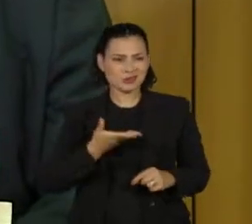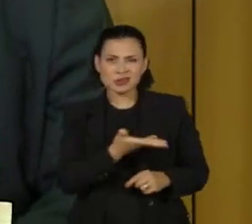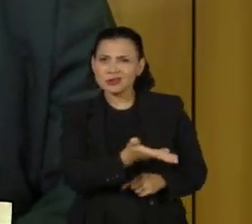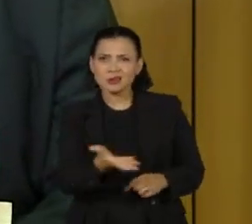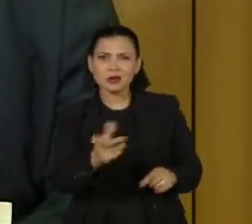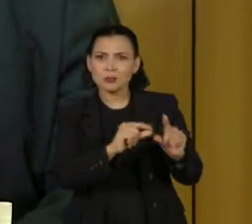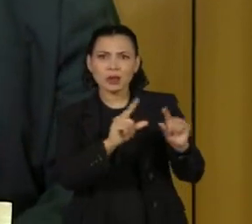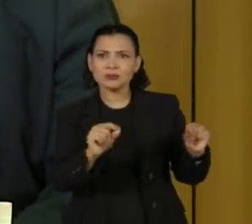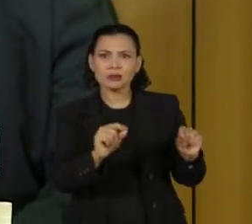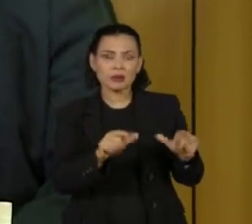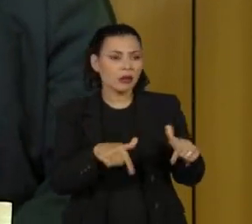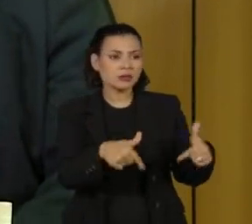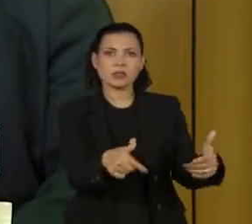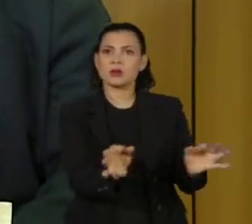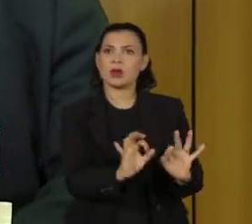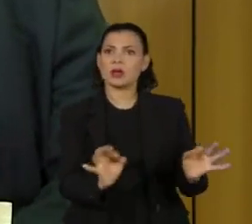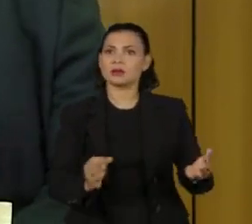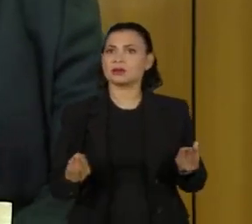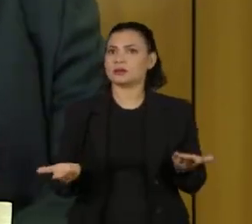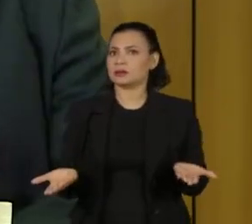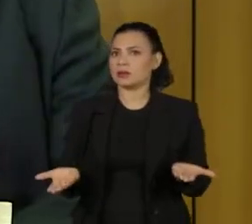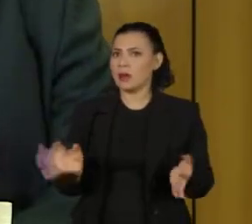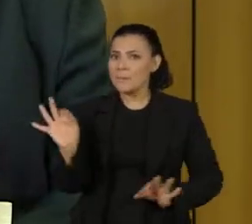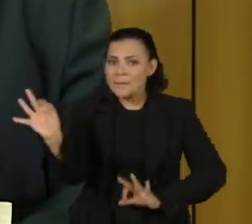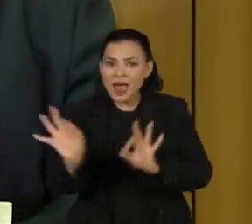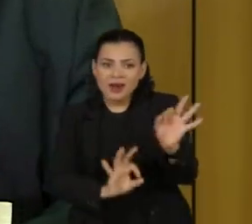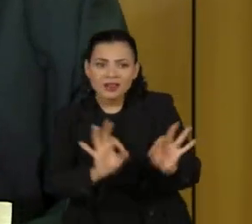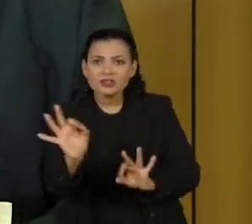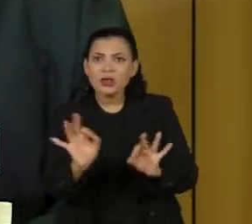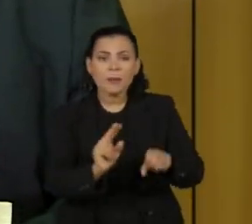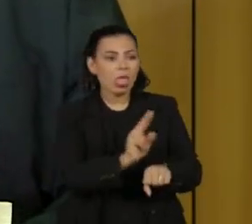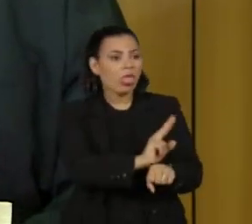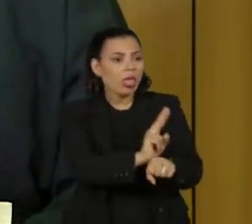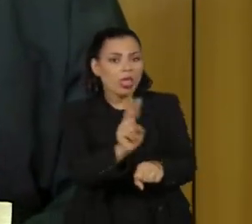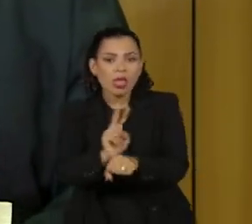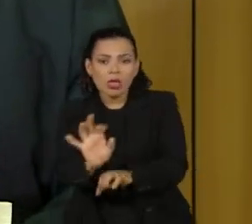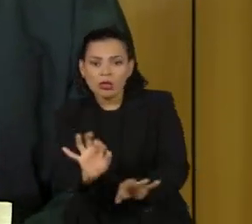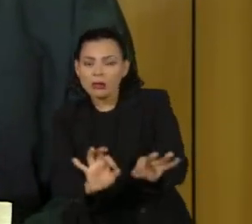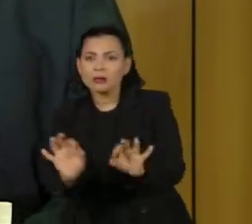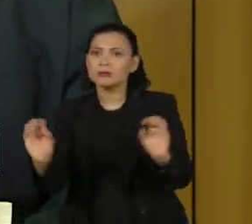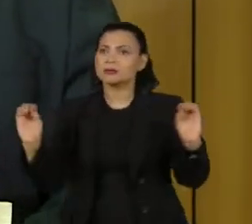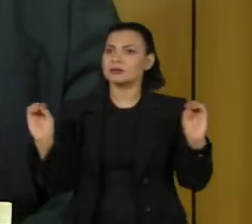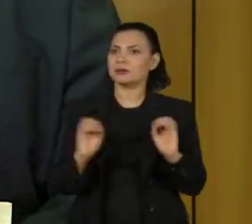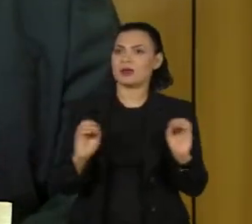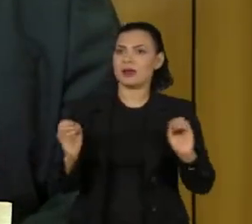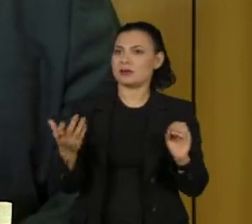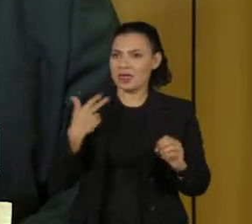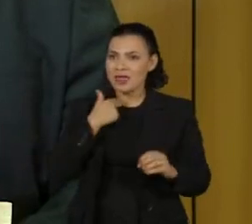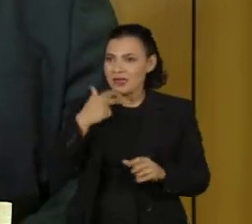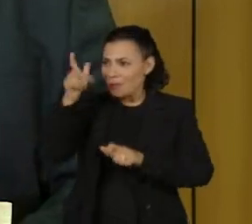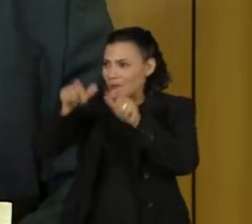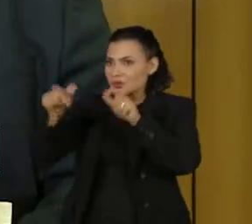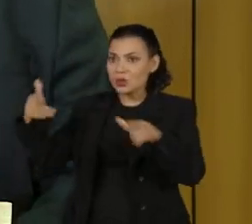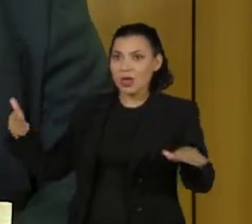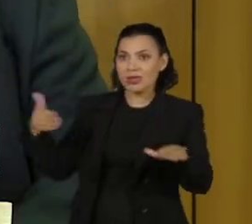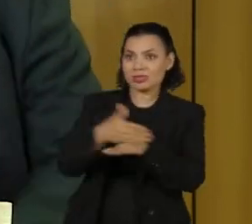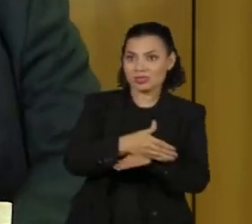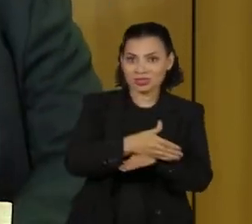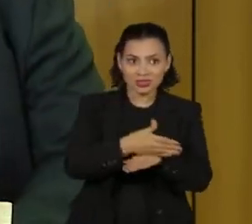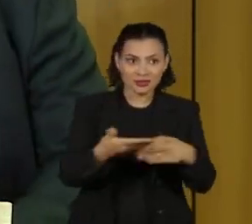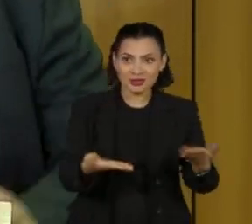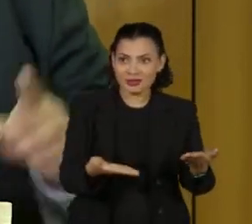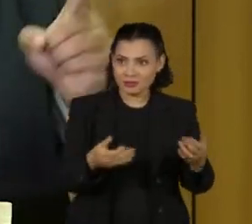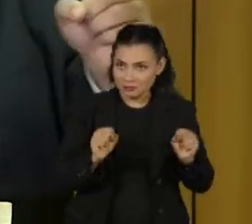diante do terrorismo. O planejamento que não comportava a entrada de pessoas na esplanada